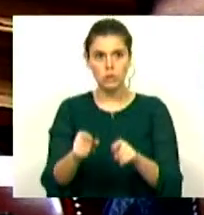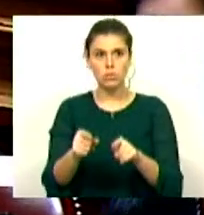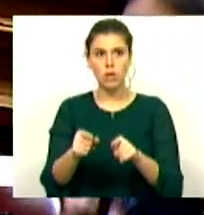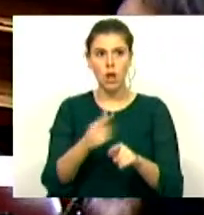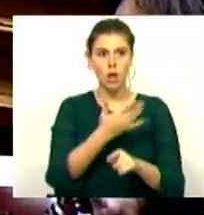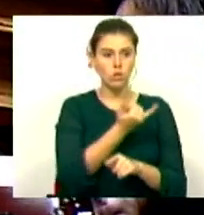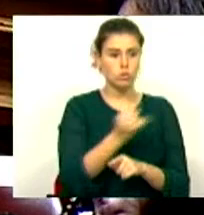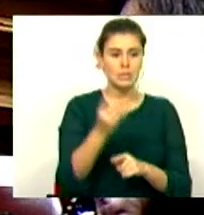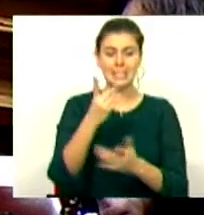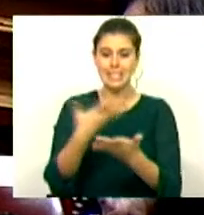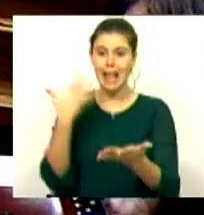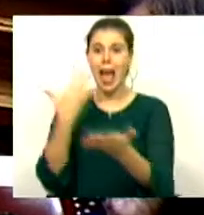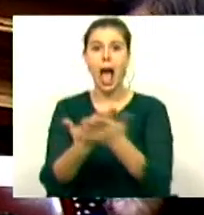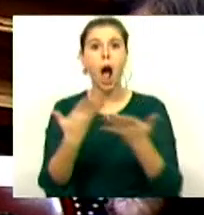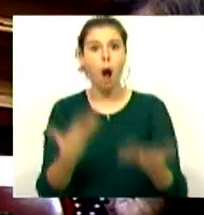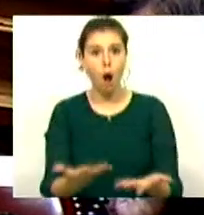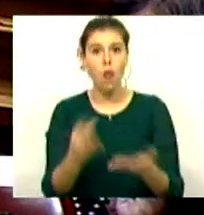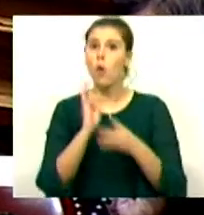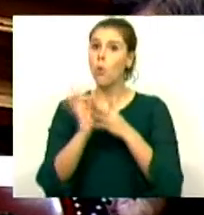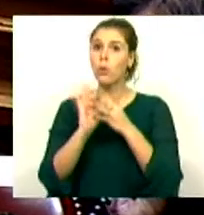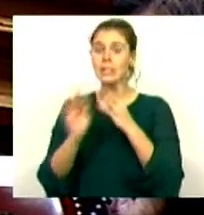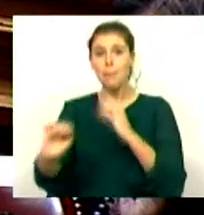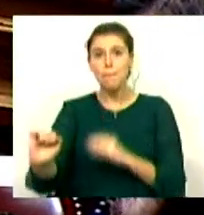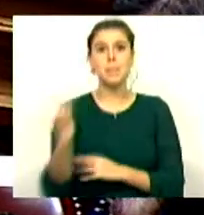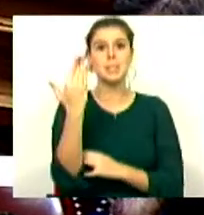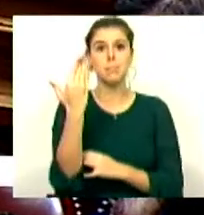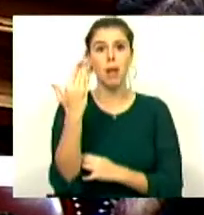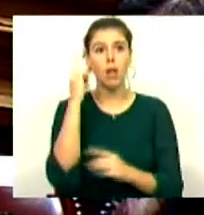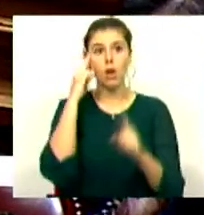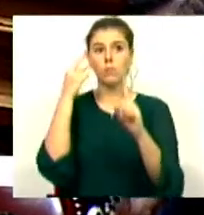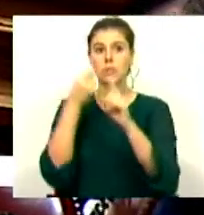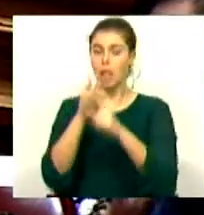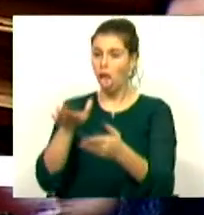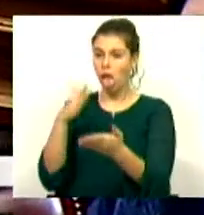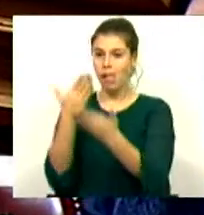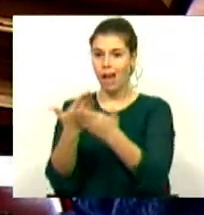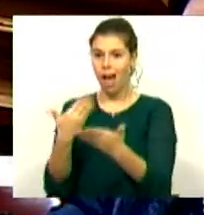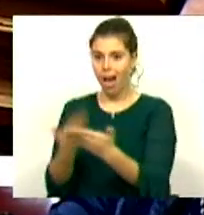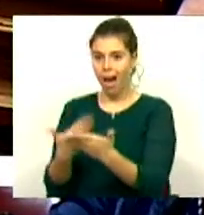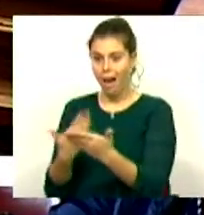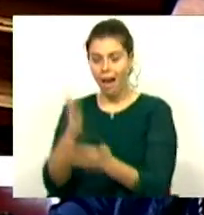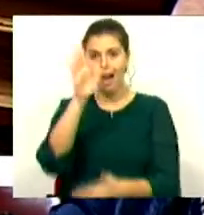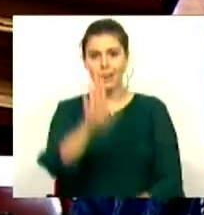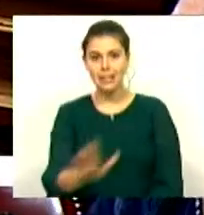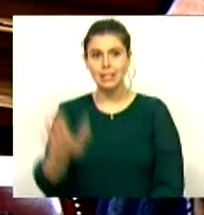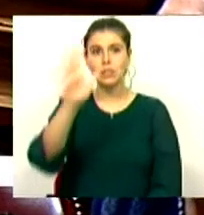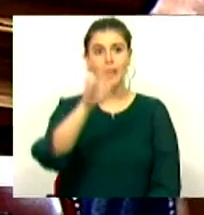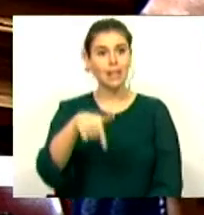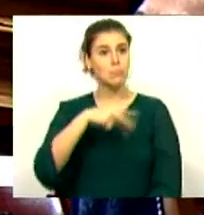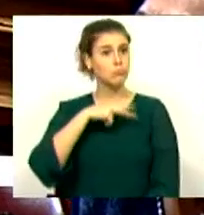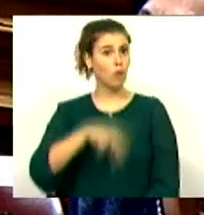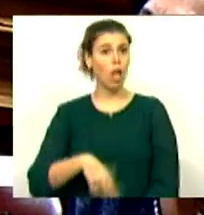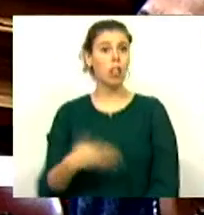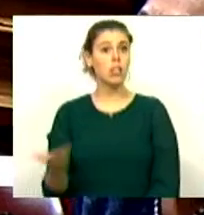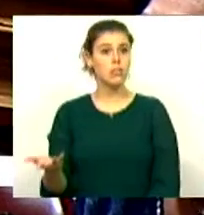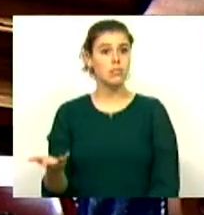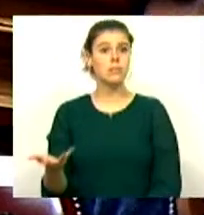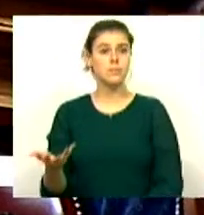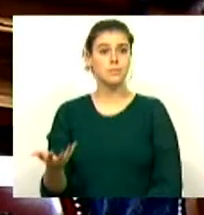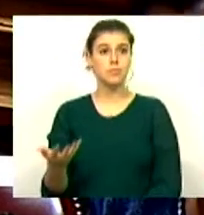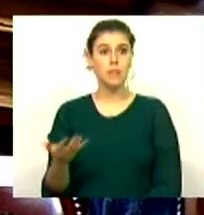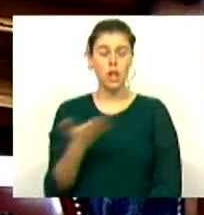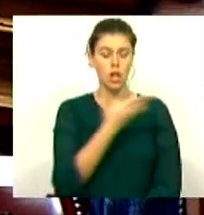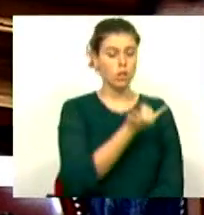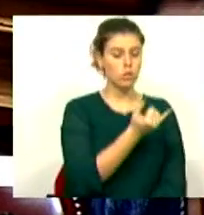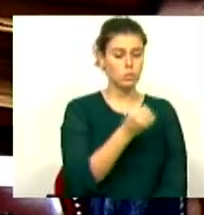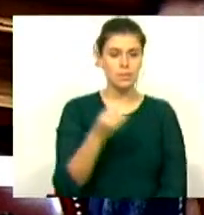2006, o critério prevalente da atribuição da nacionalidade em Portugal. E desde